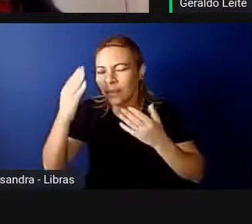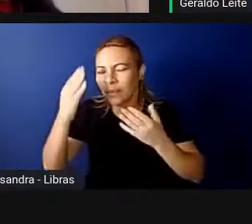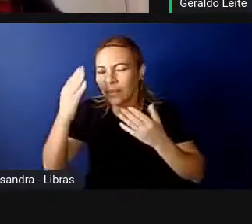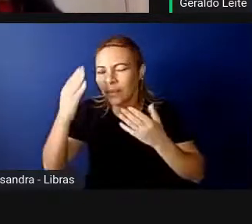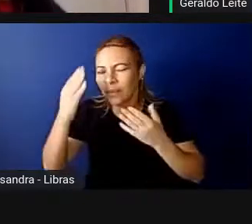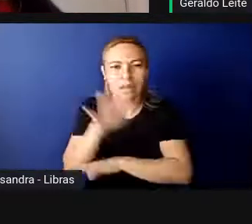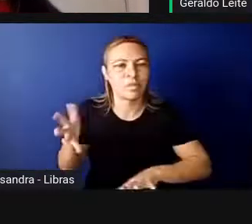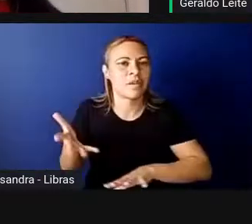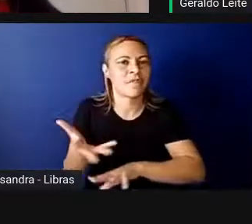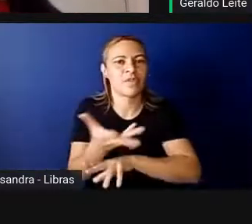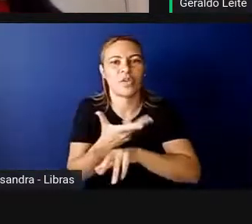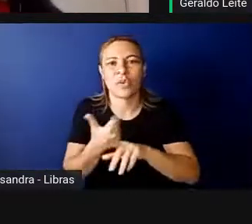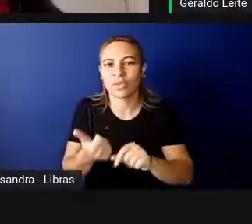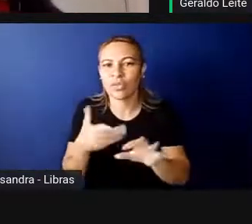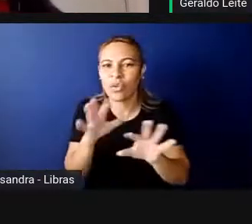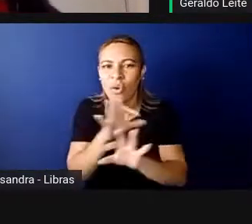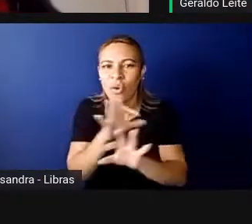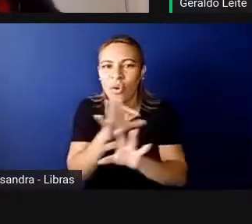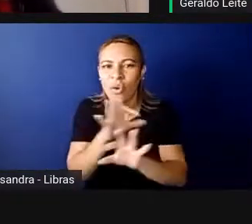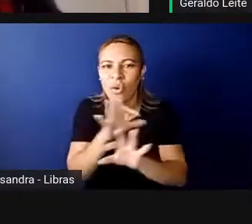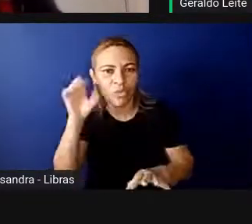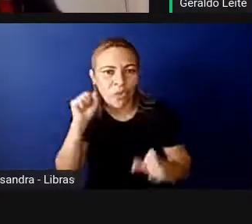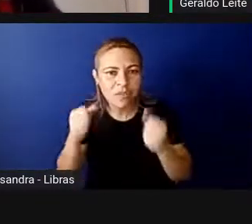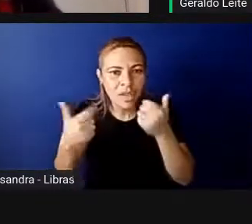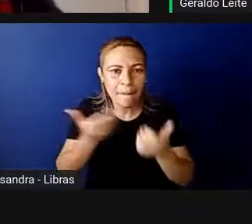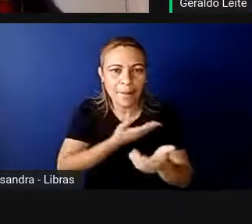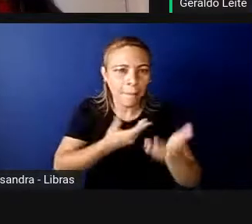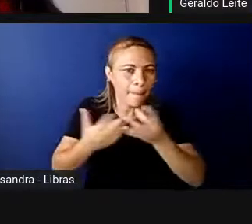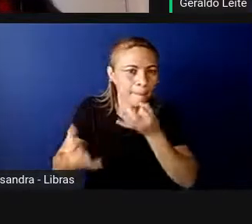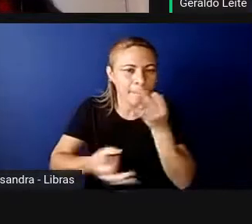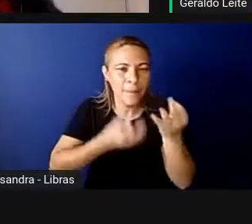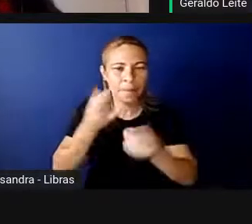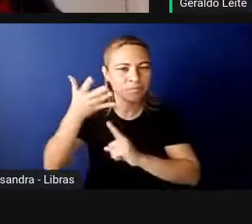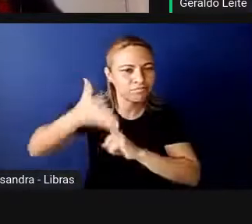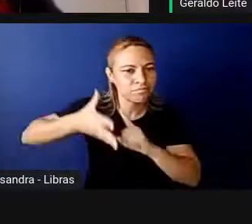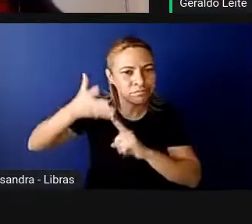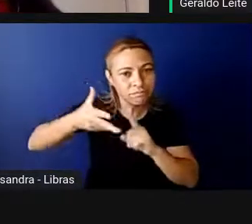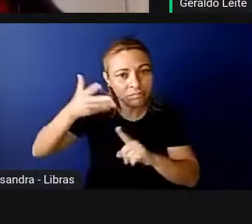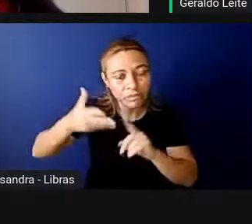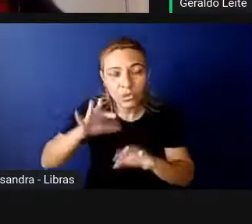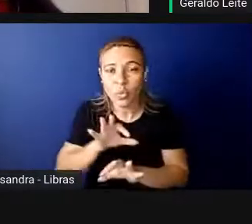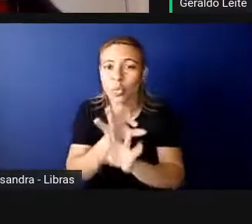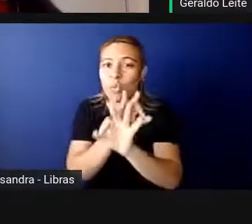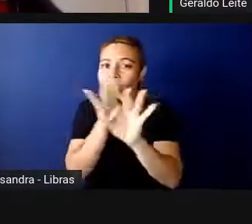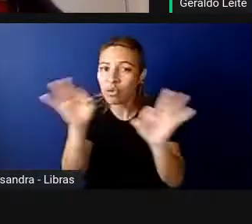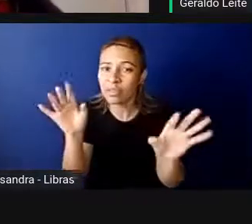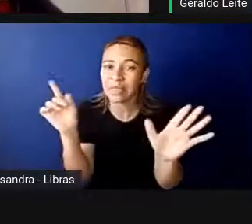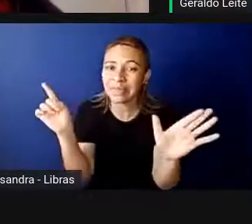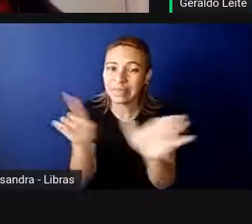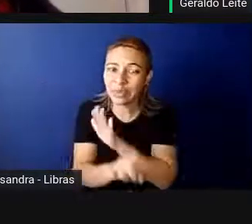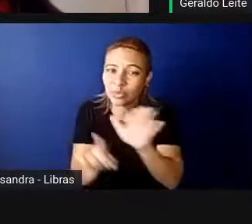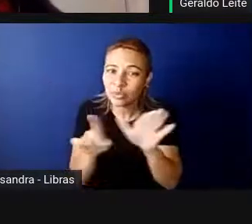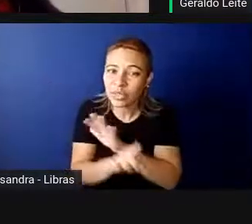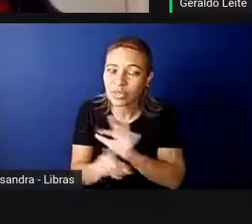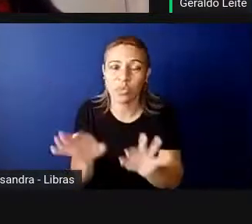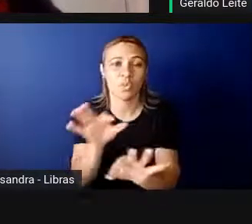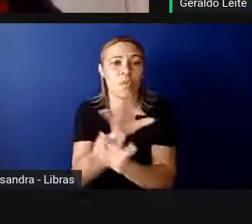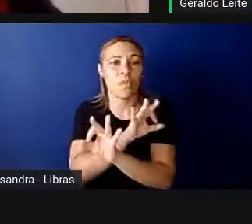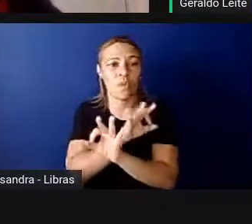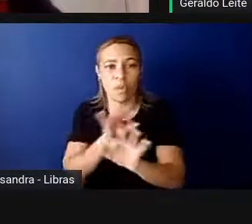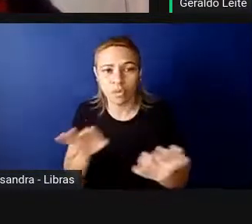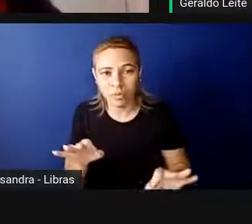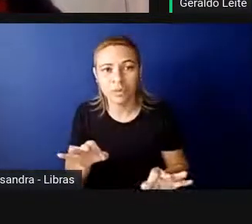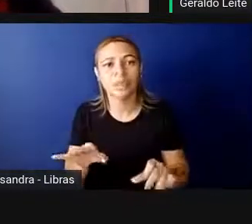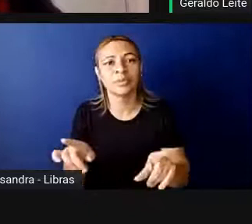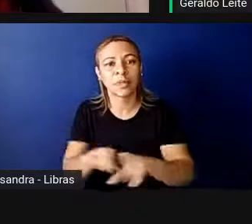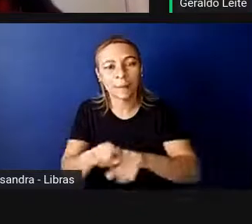ótimo ouvir as colegas, as palestrantes, as contribuições de vocês, as perguntas também foram excelentes, agradeço demais a